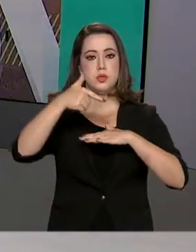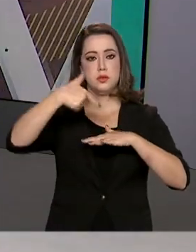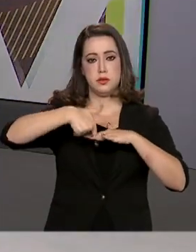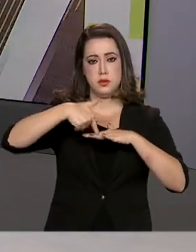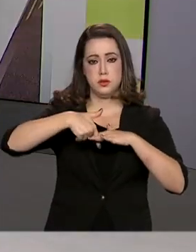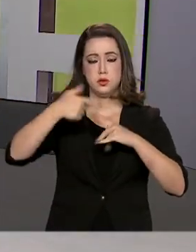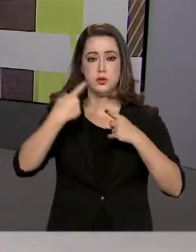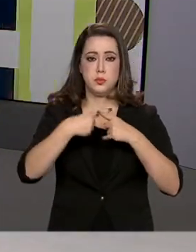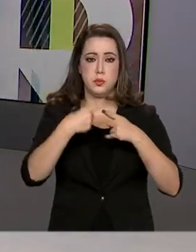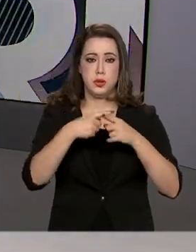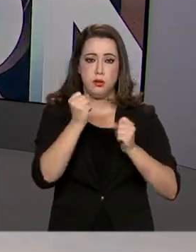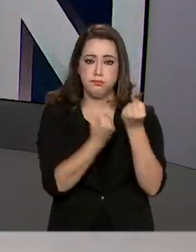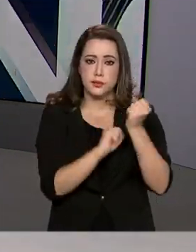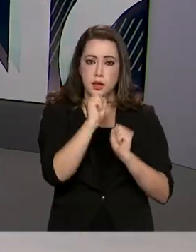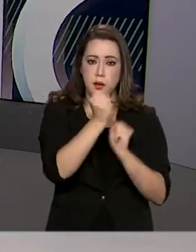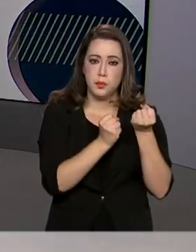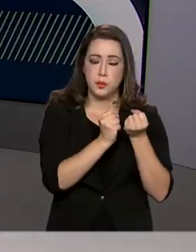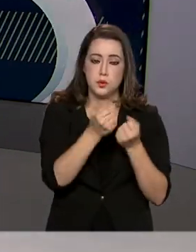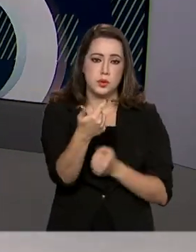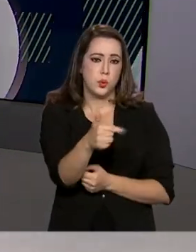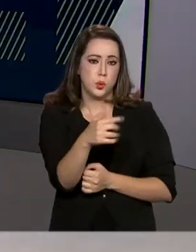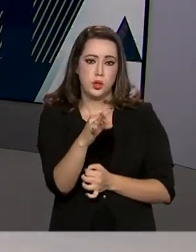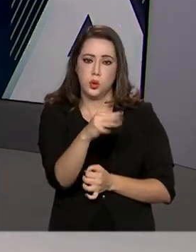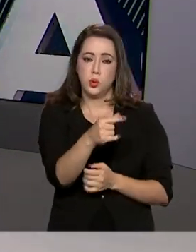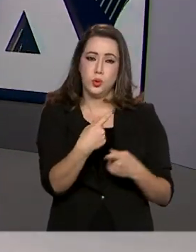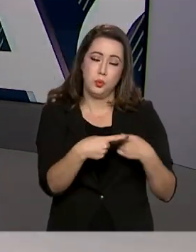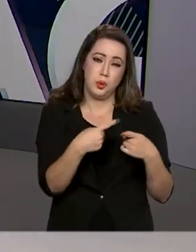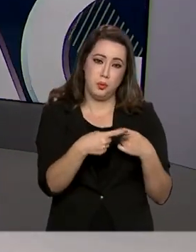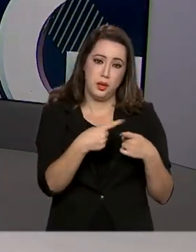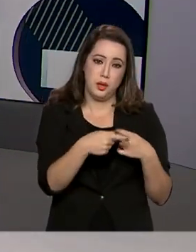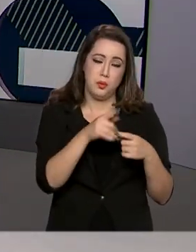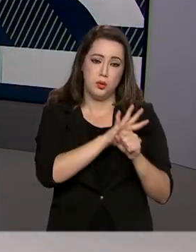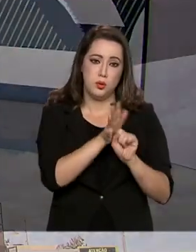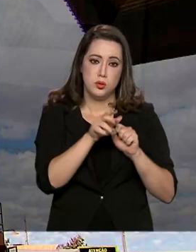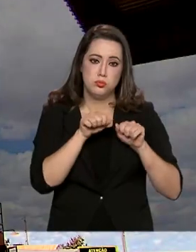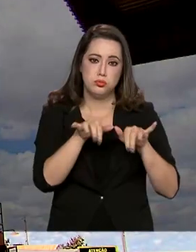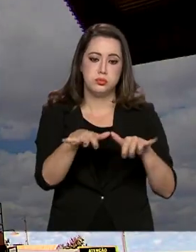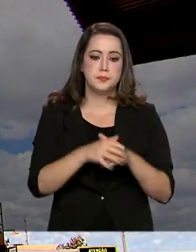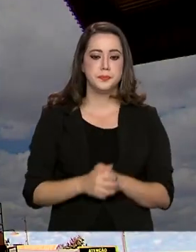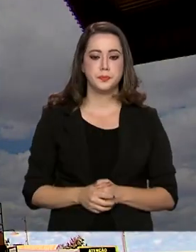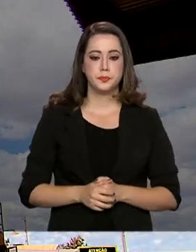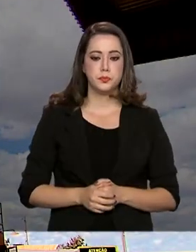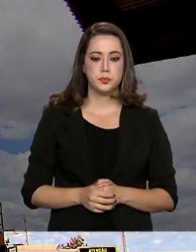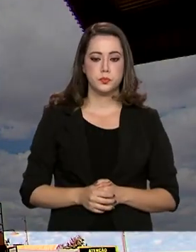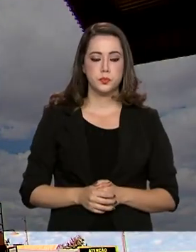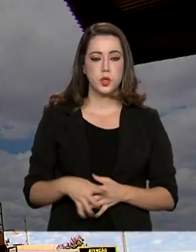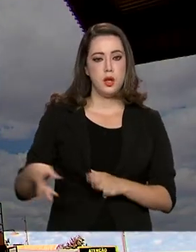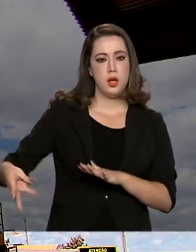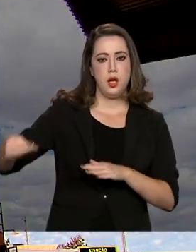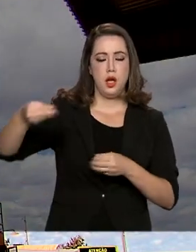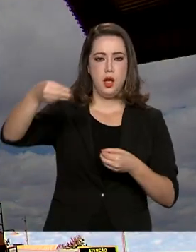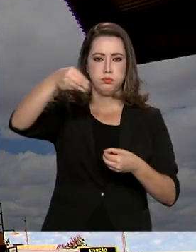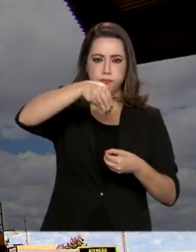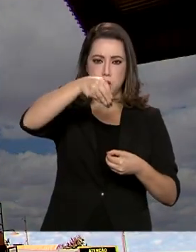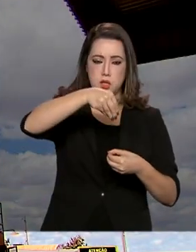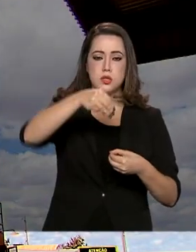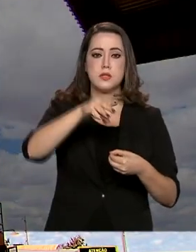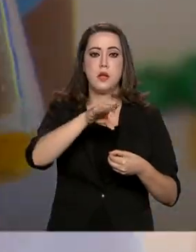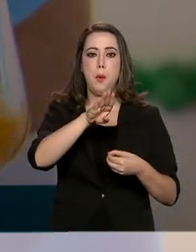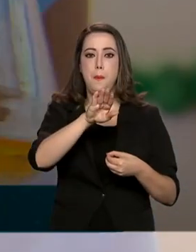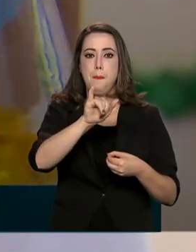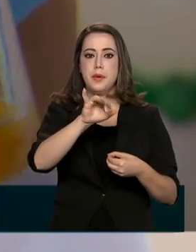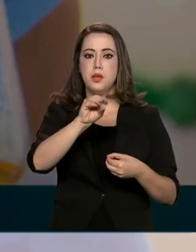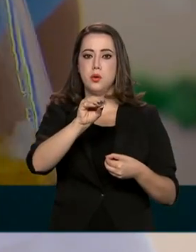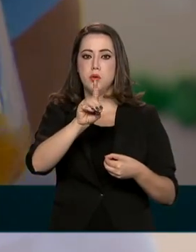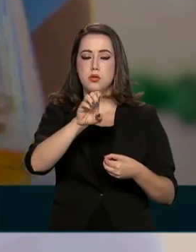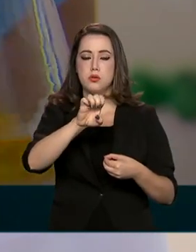produção do biocombustível não será suficiente por causa da pandemia. A adição de biodiesel ao diesel no Brasil